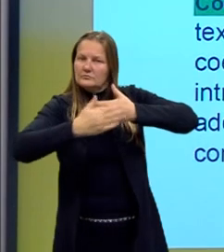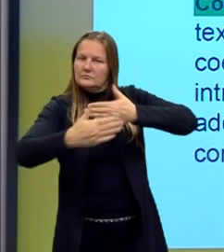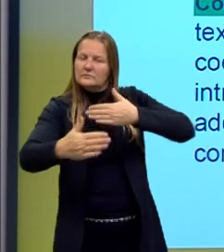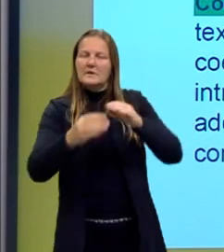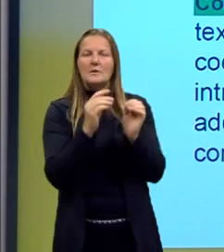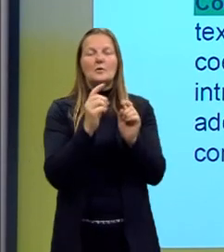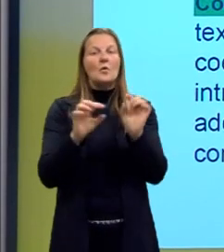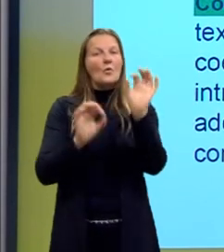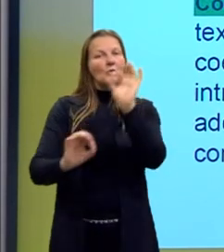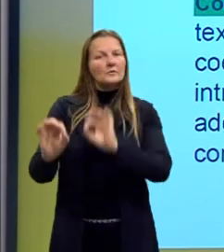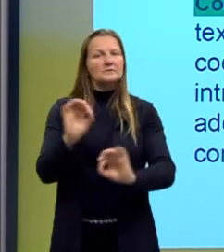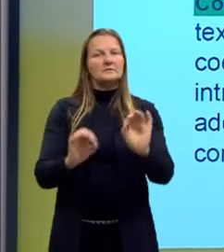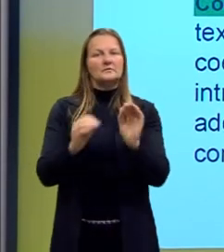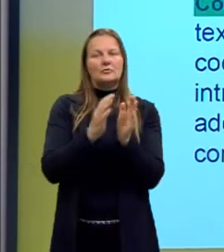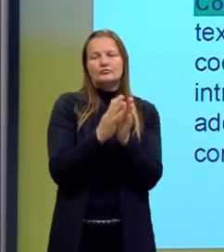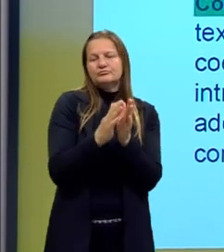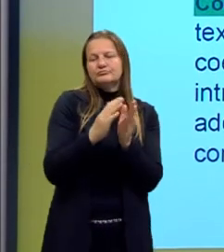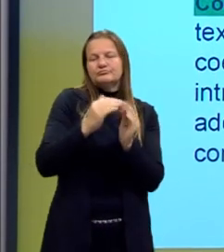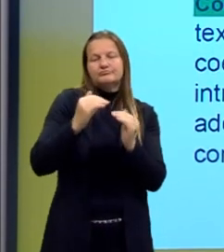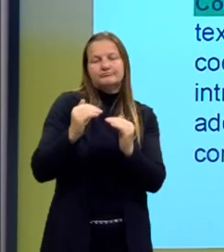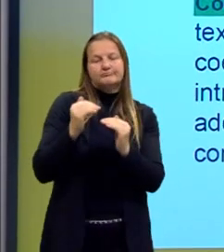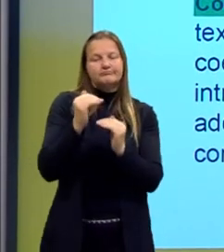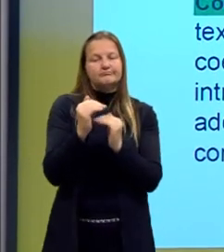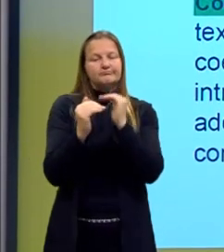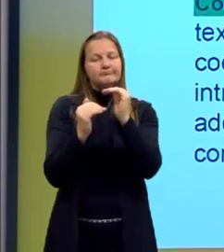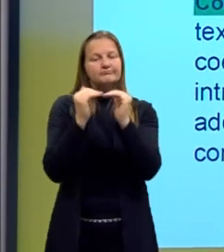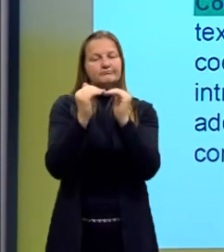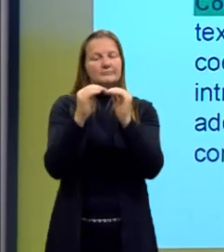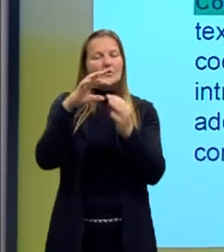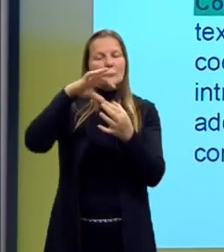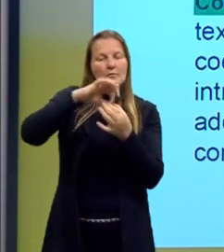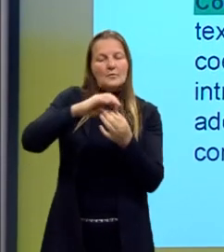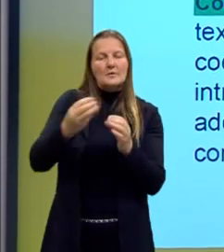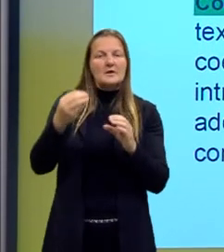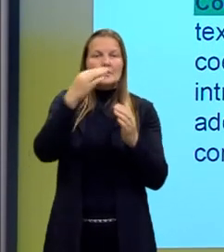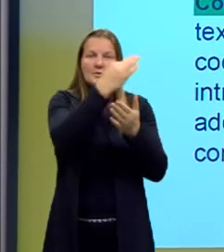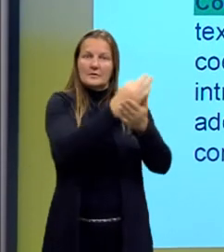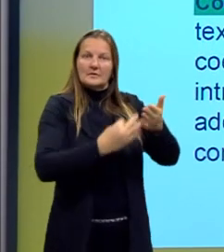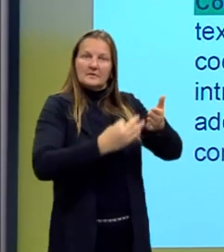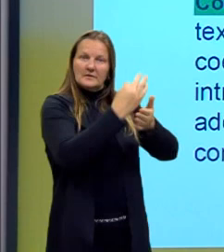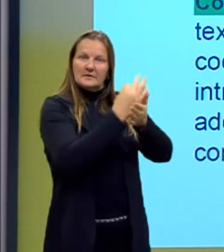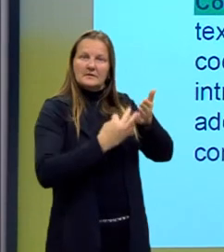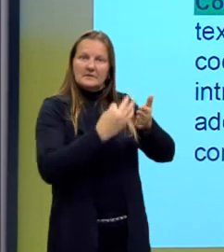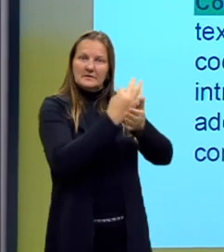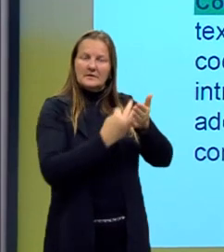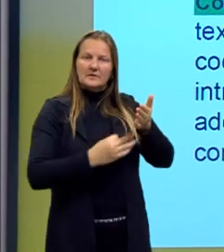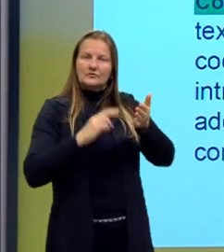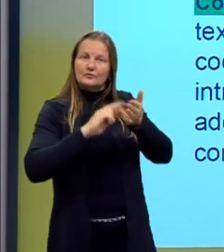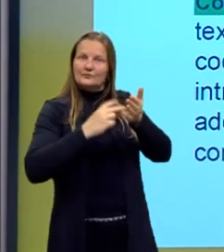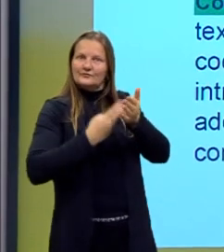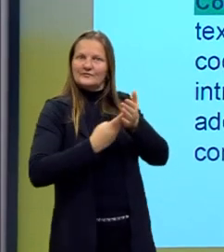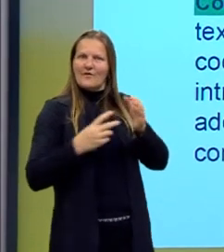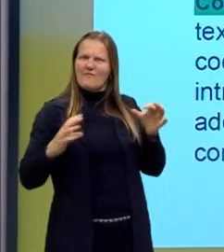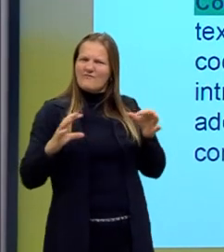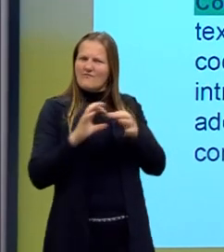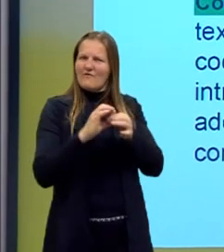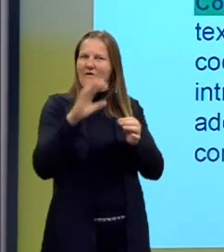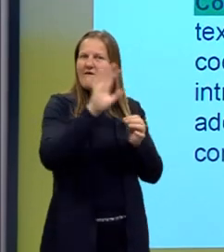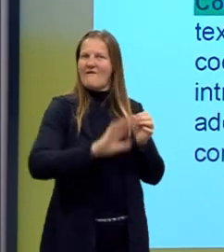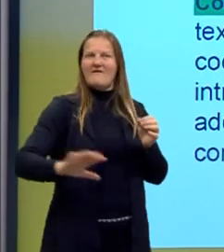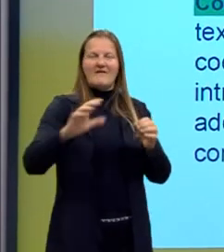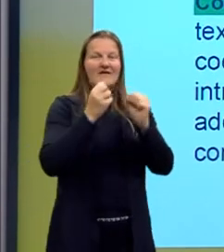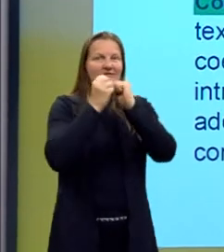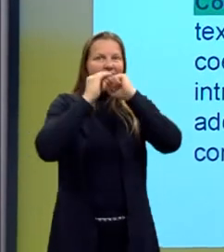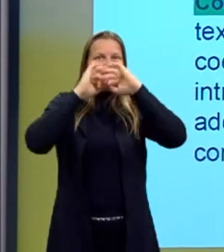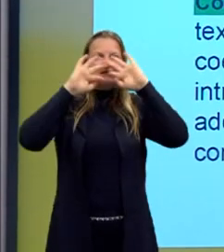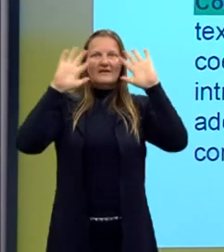pretende dar progressão ao interior do texto para que ele signifique na sua totalidade. A